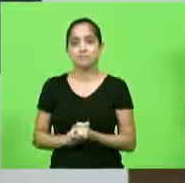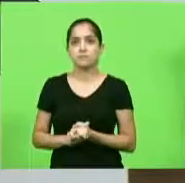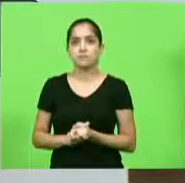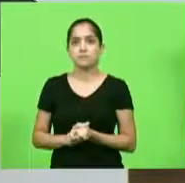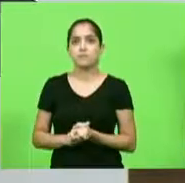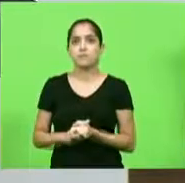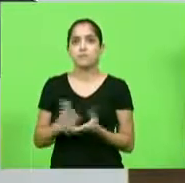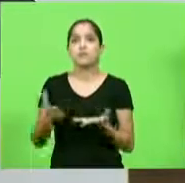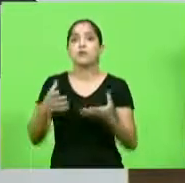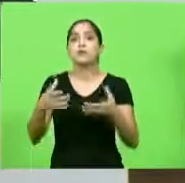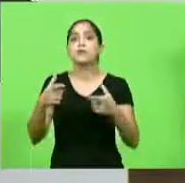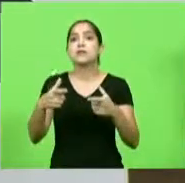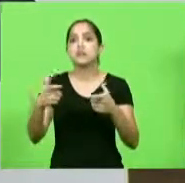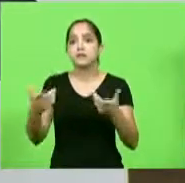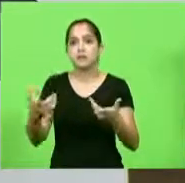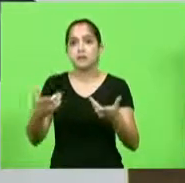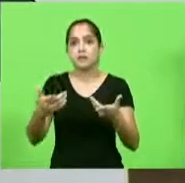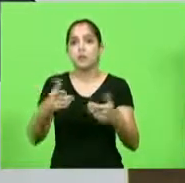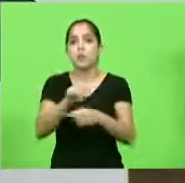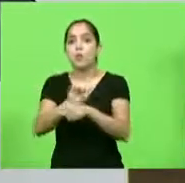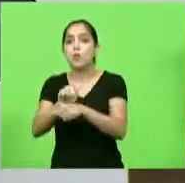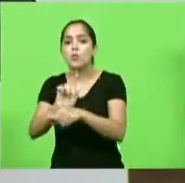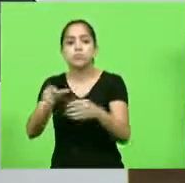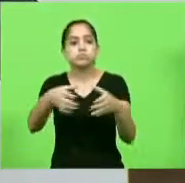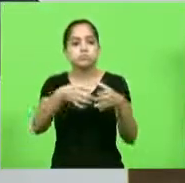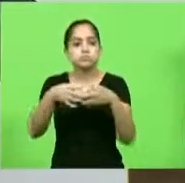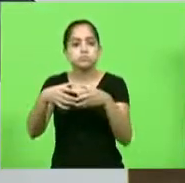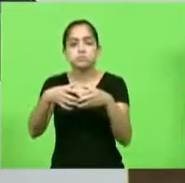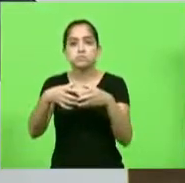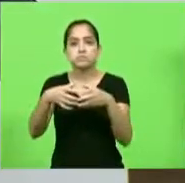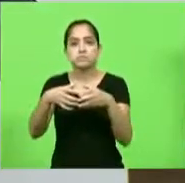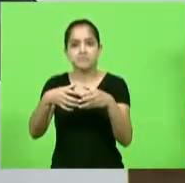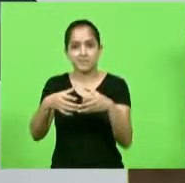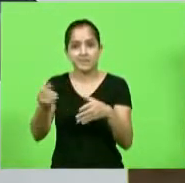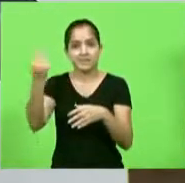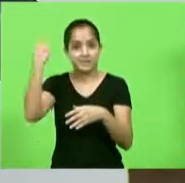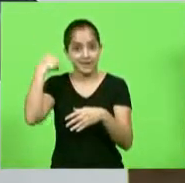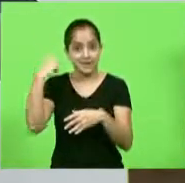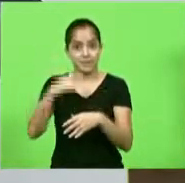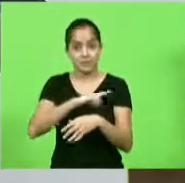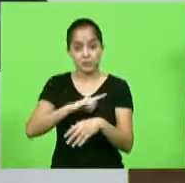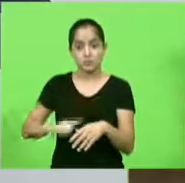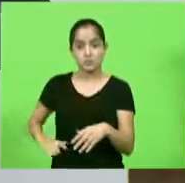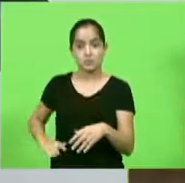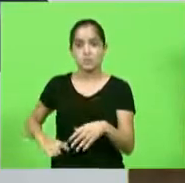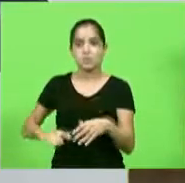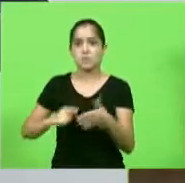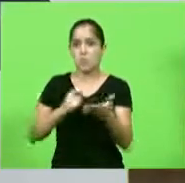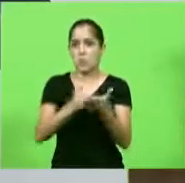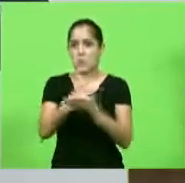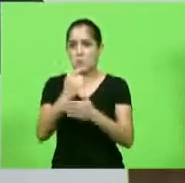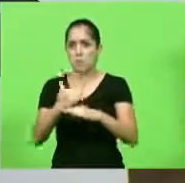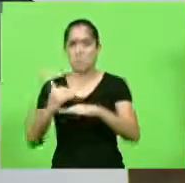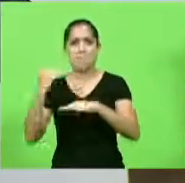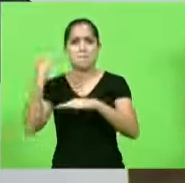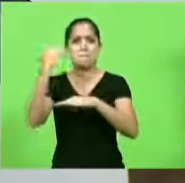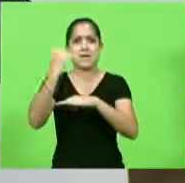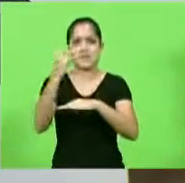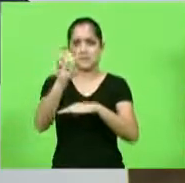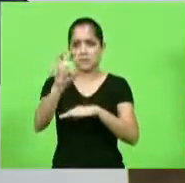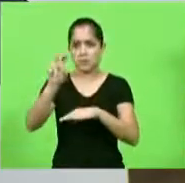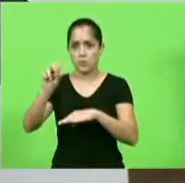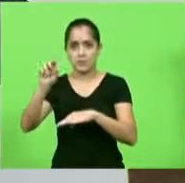Cadê o grupo gestor? Que na época dos outros governadores, nenhuma compra acima de 50 mil